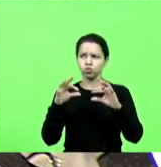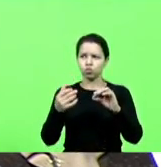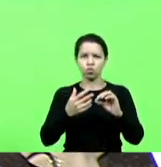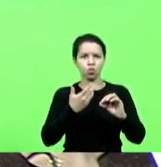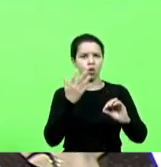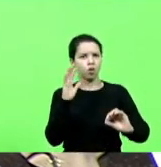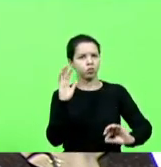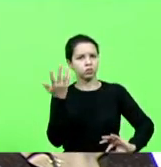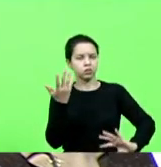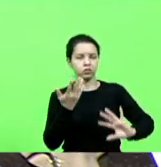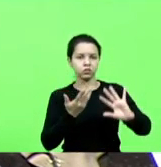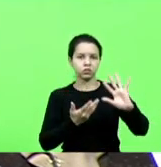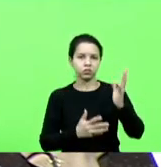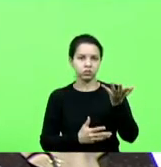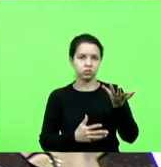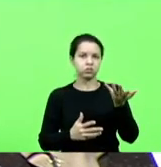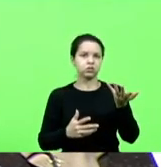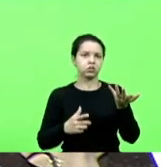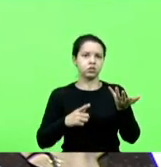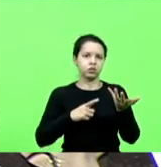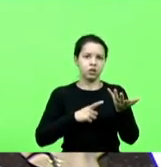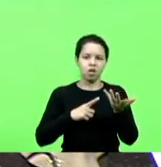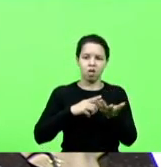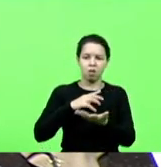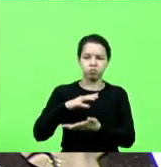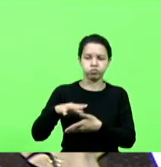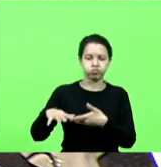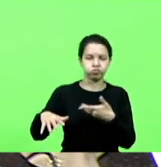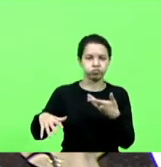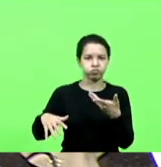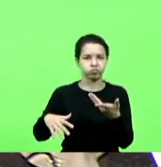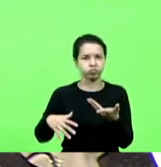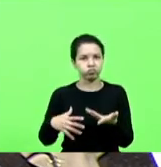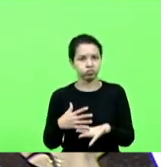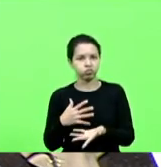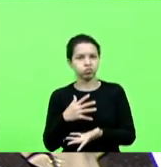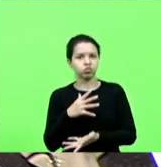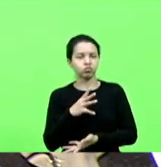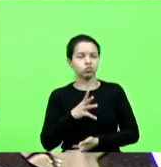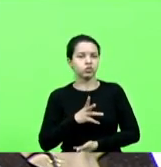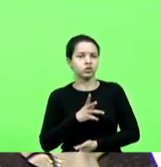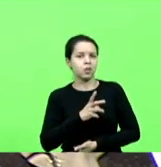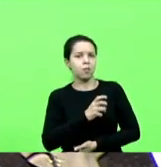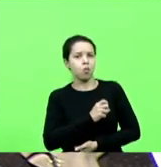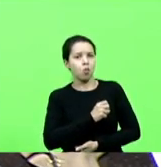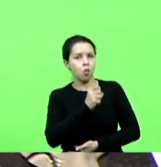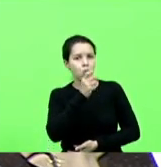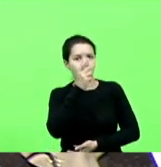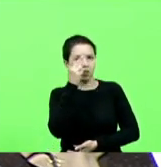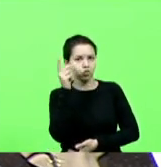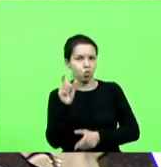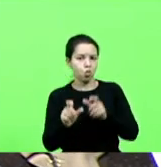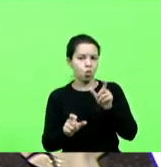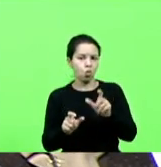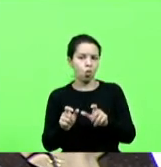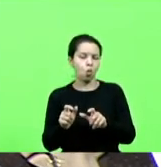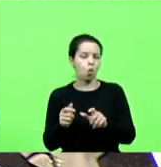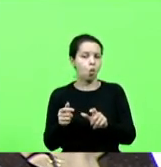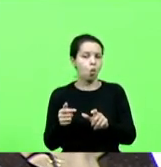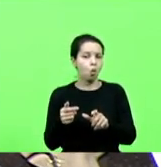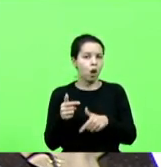com o sucateamento do SAMU, com pessoas, com servidores ameaçando de parar